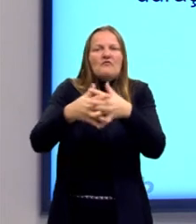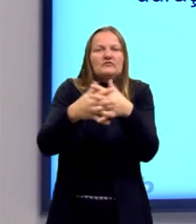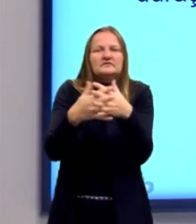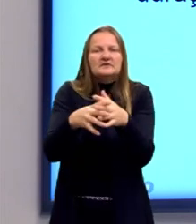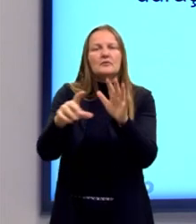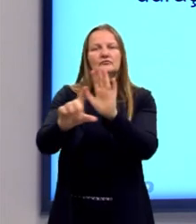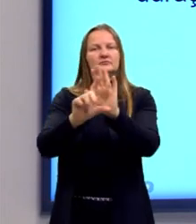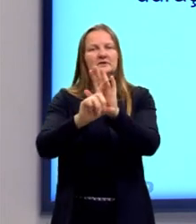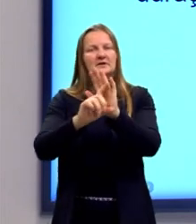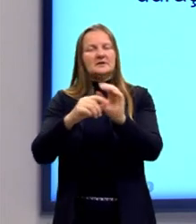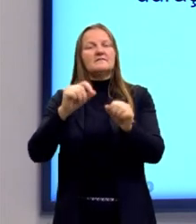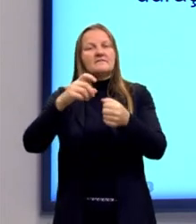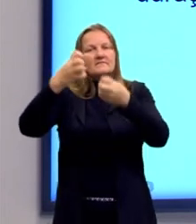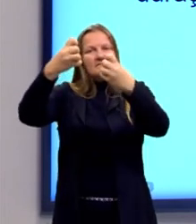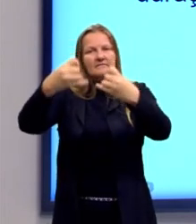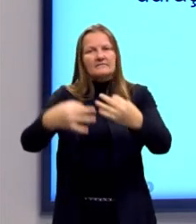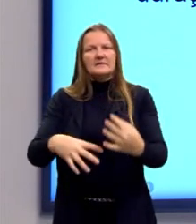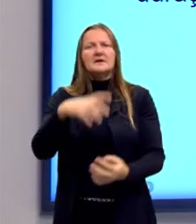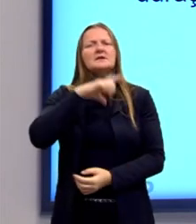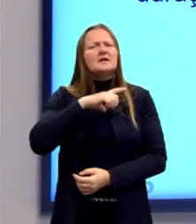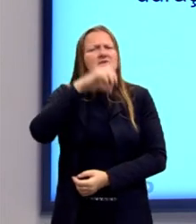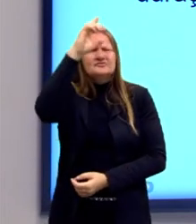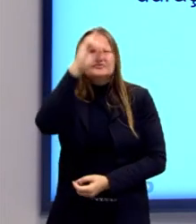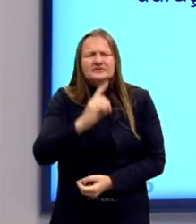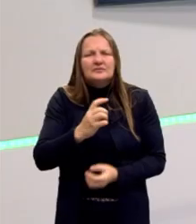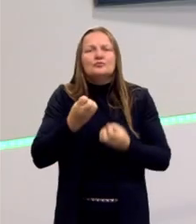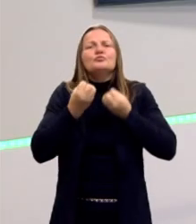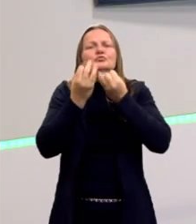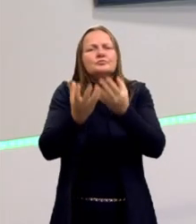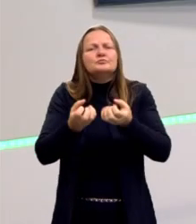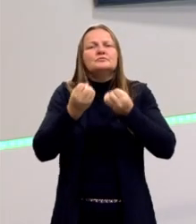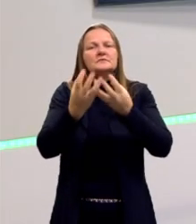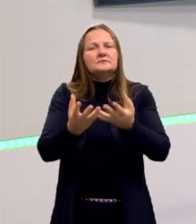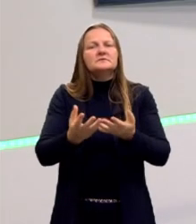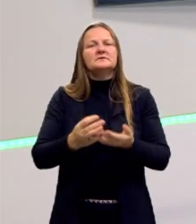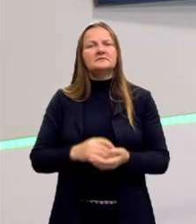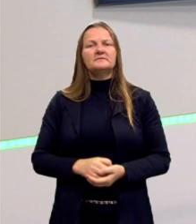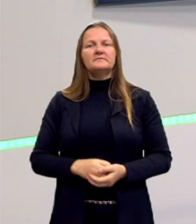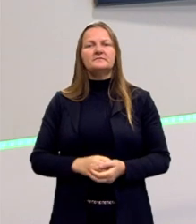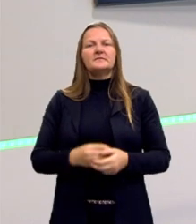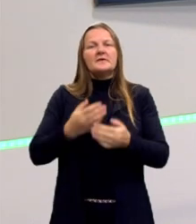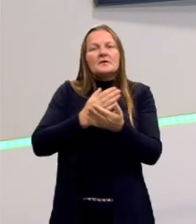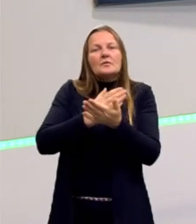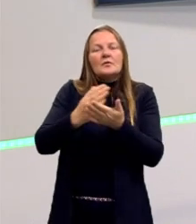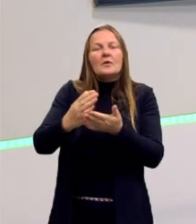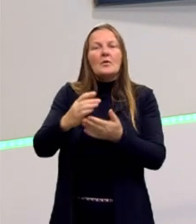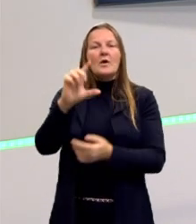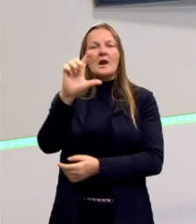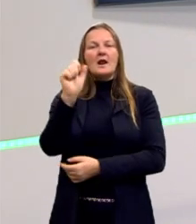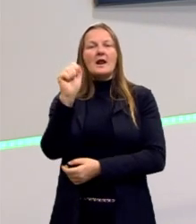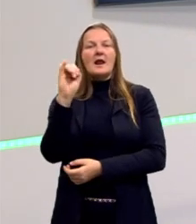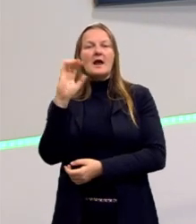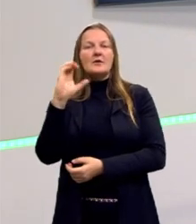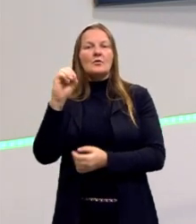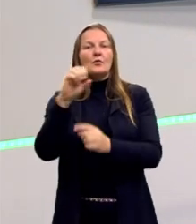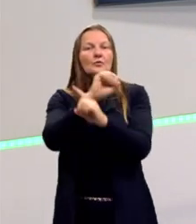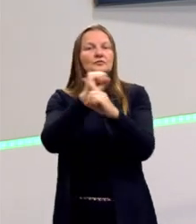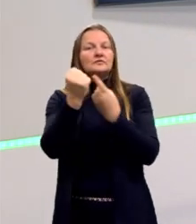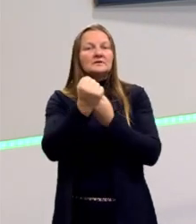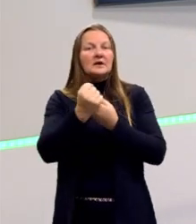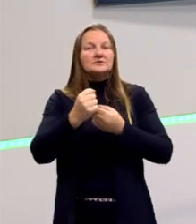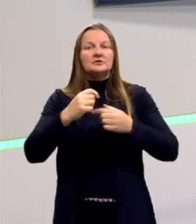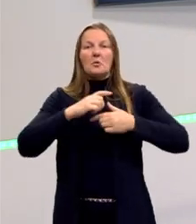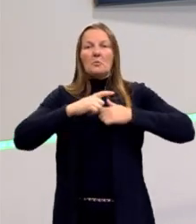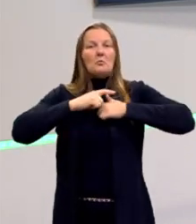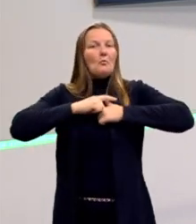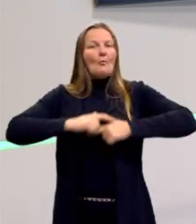lei. Então, vejam só, nós temos direito. Aqui começa a se introduzir o Estado laico. Então, o que é um